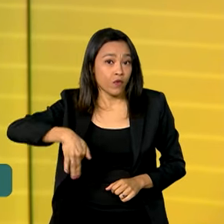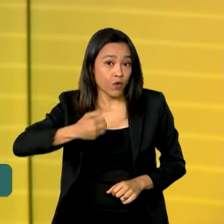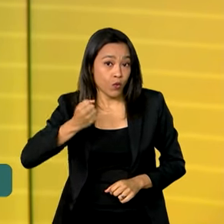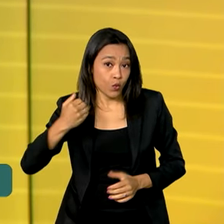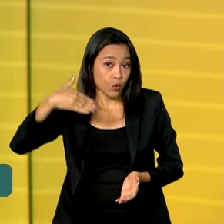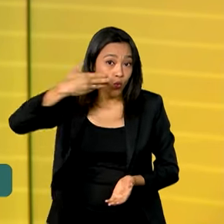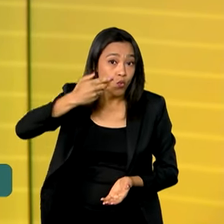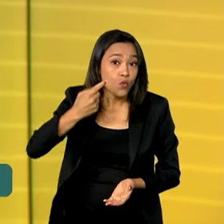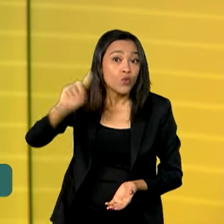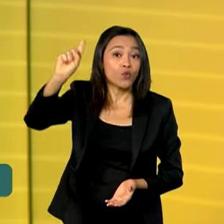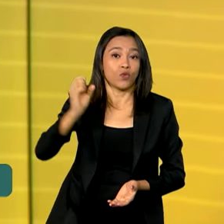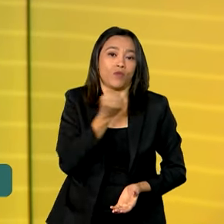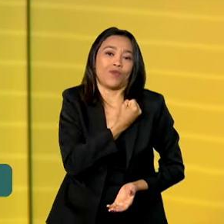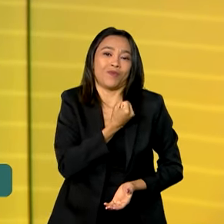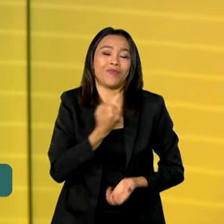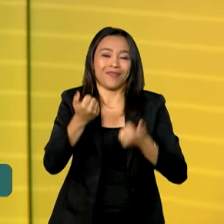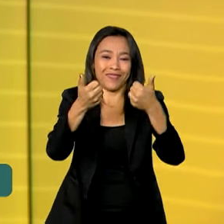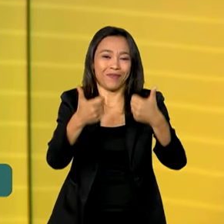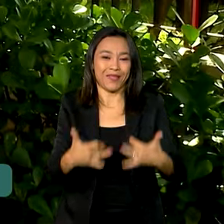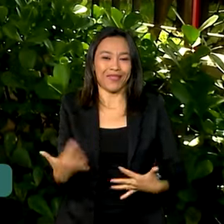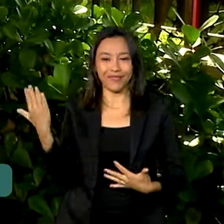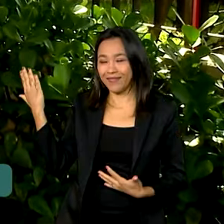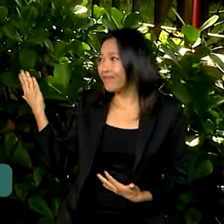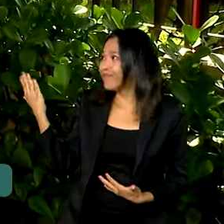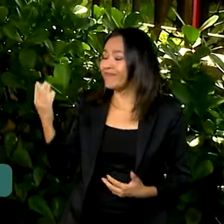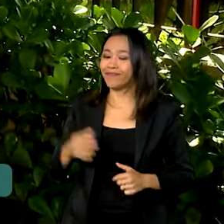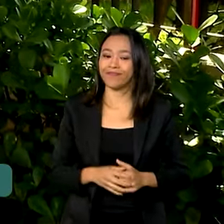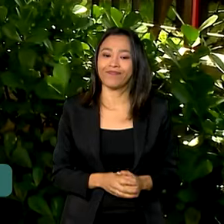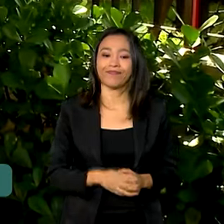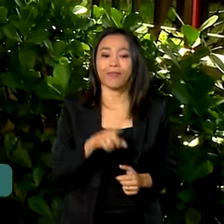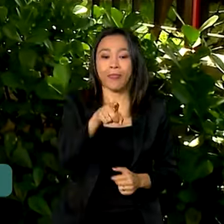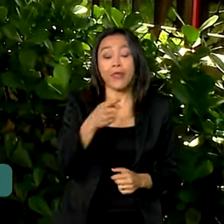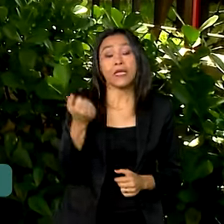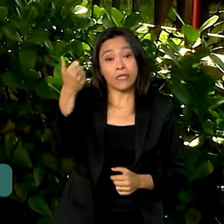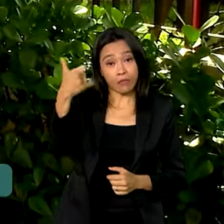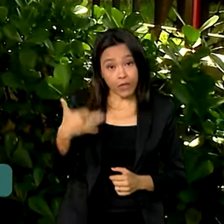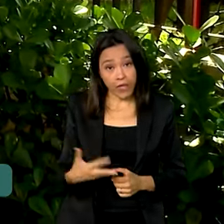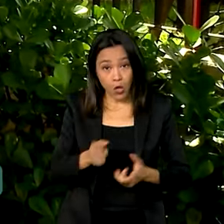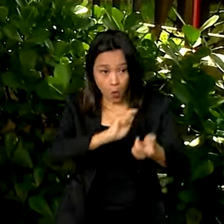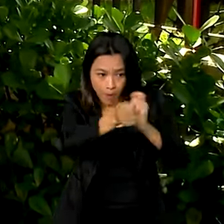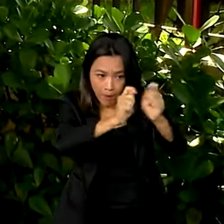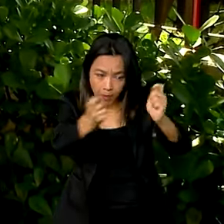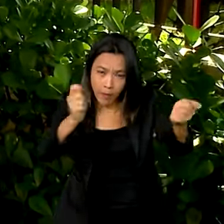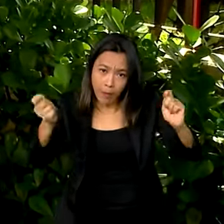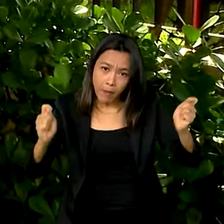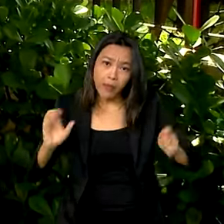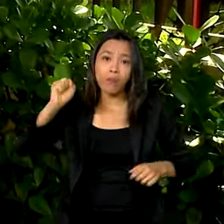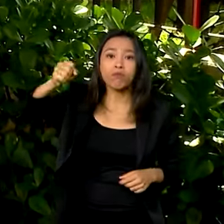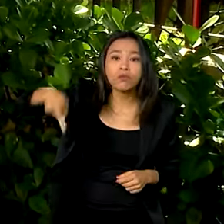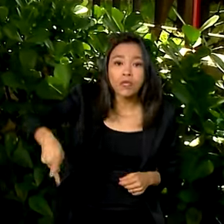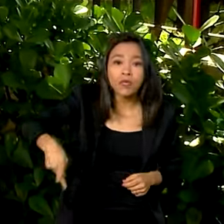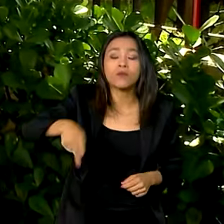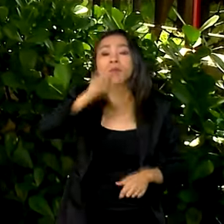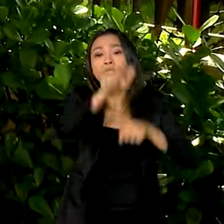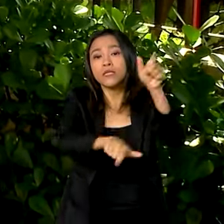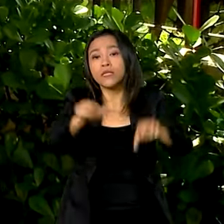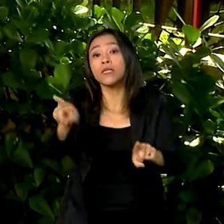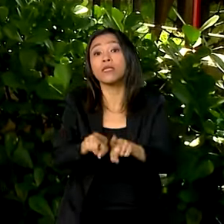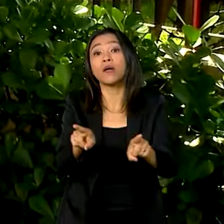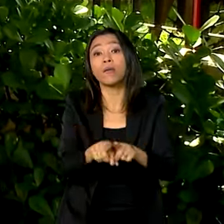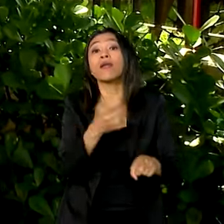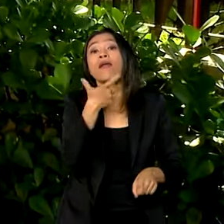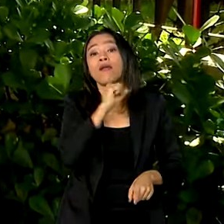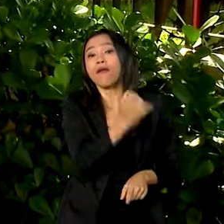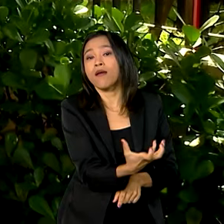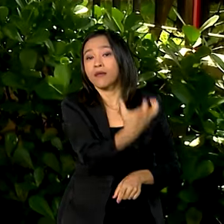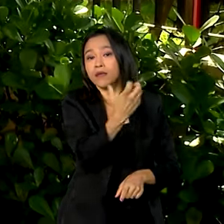Natale tem os detalhes. Os créditos dos benefícios do INSS para aposentados, pensionistas e